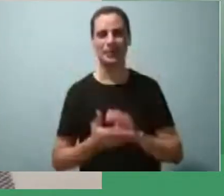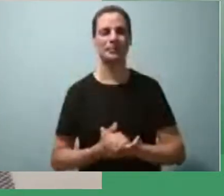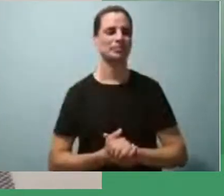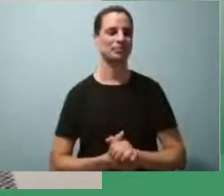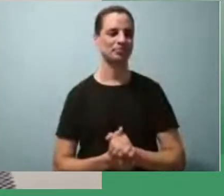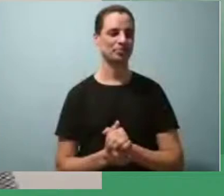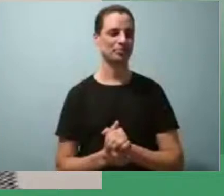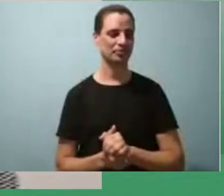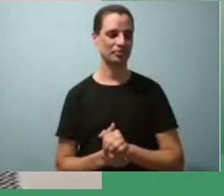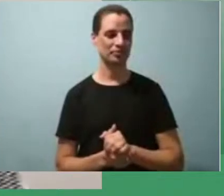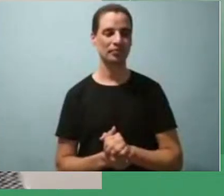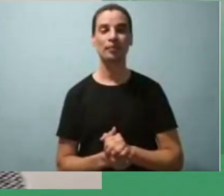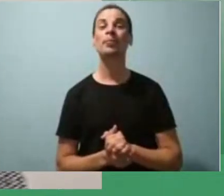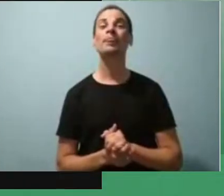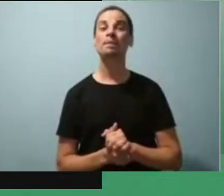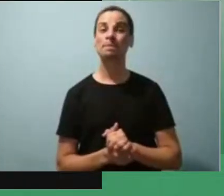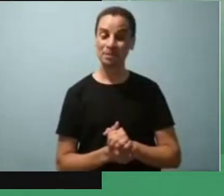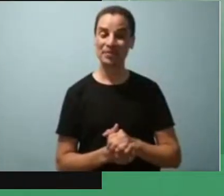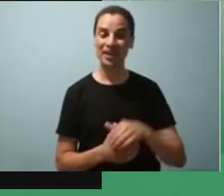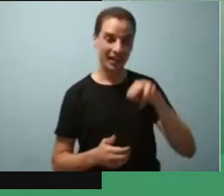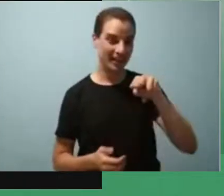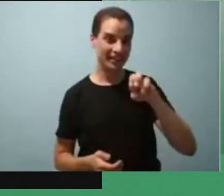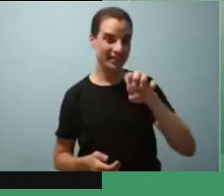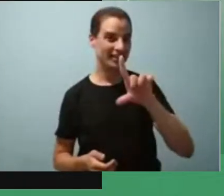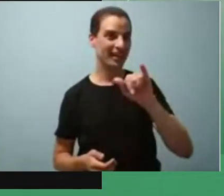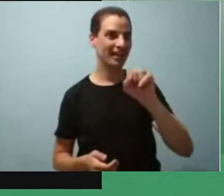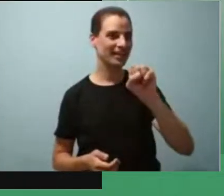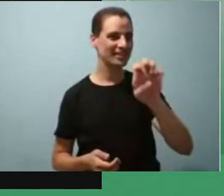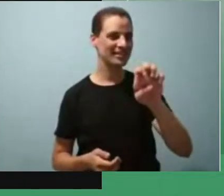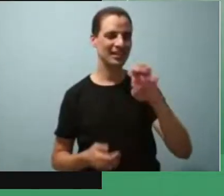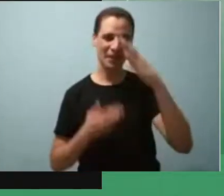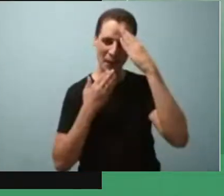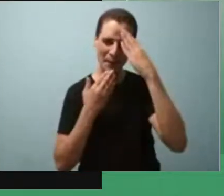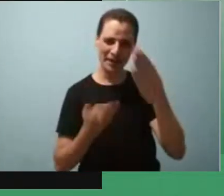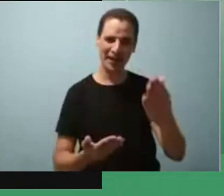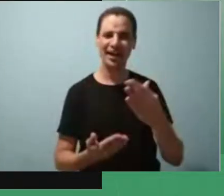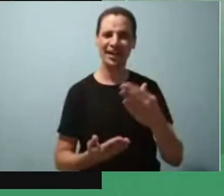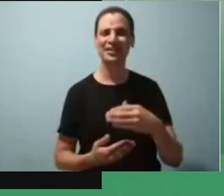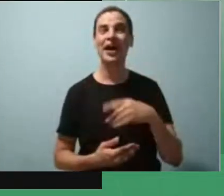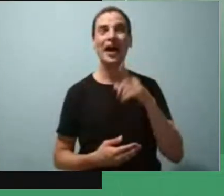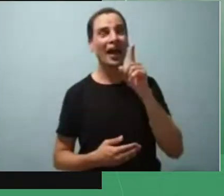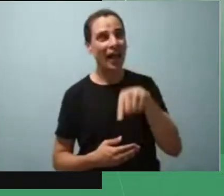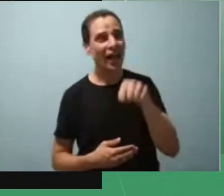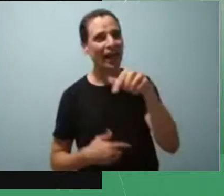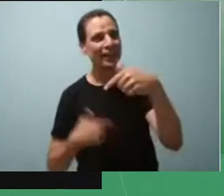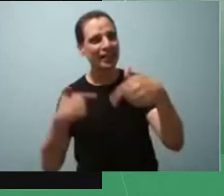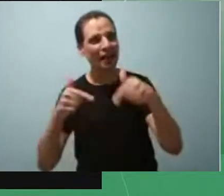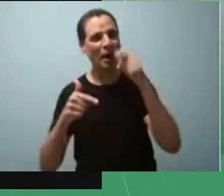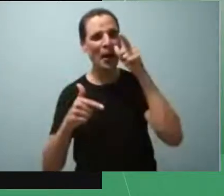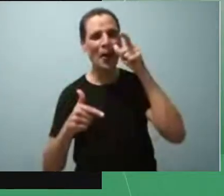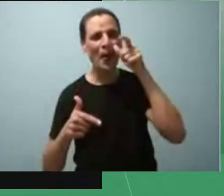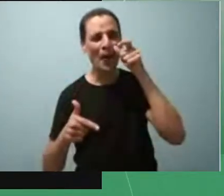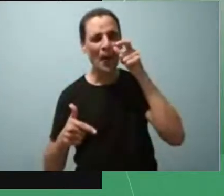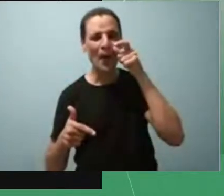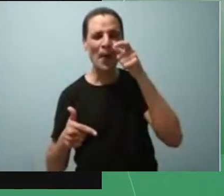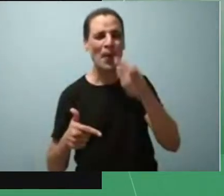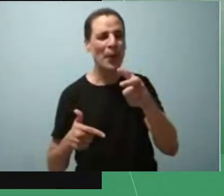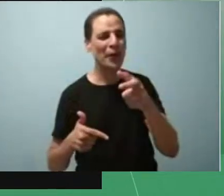boa Nelise muito obrigada viu nossa que trabalho é muito curioso quando eu